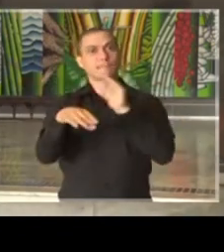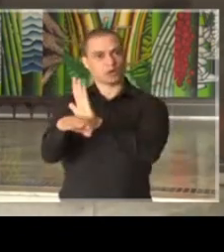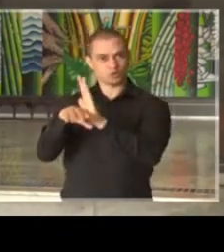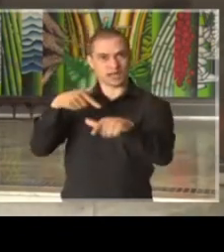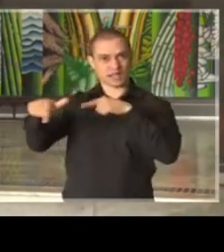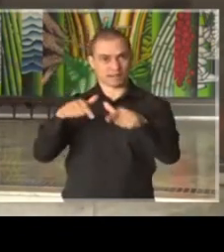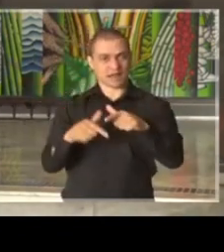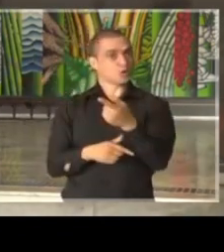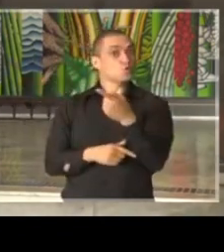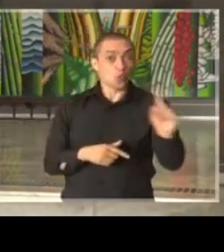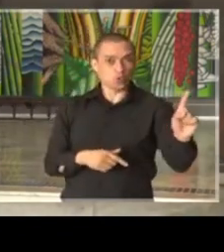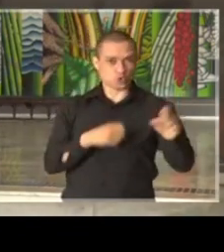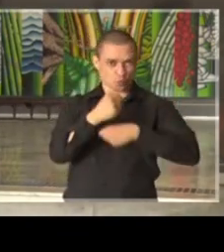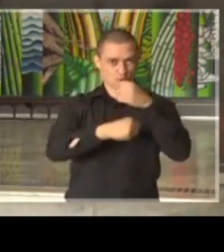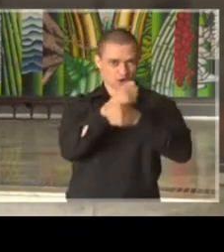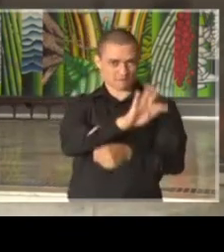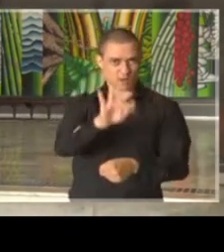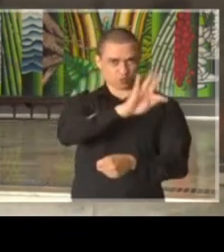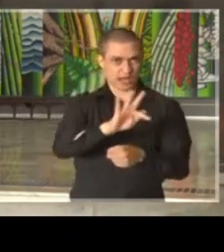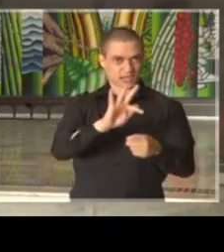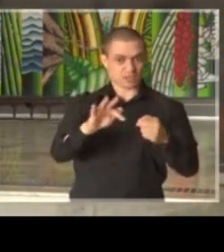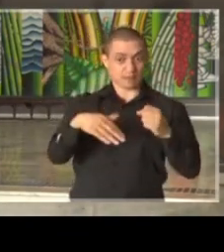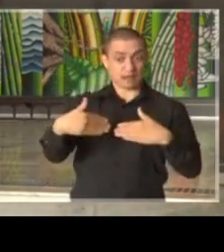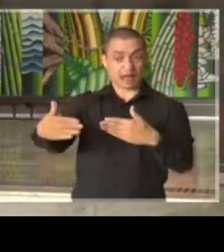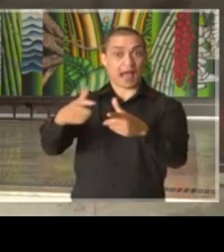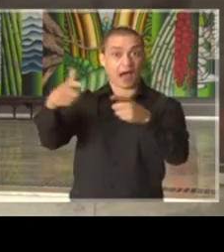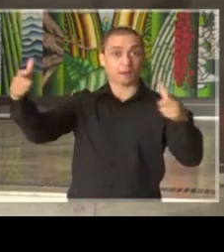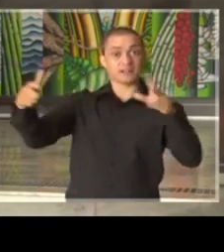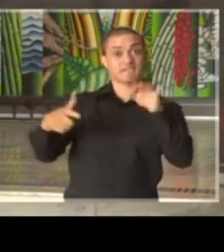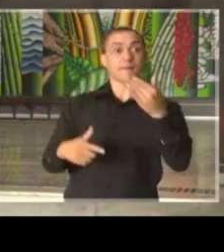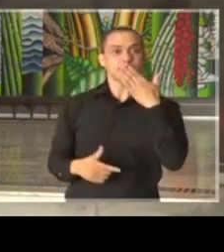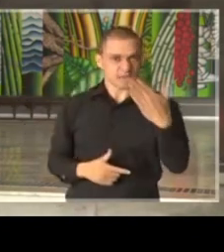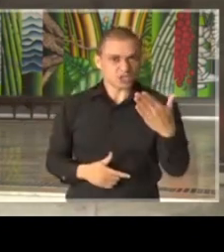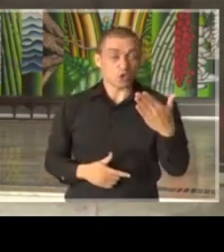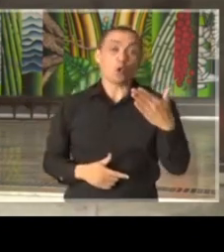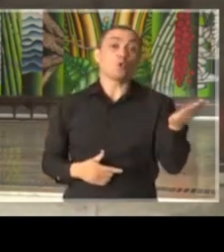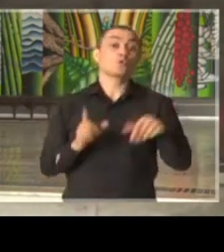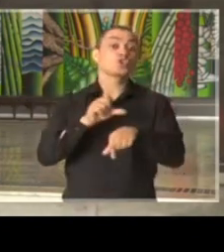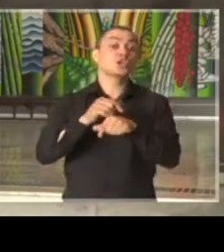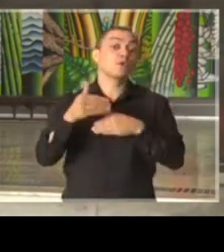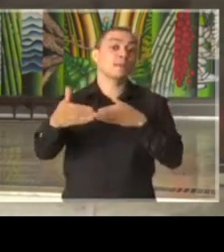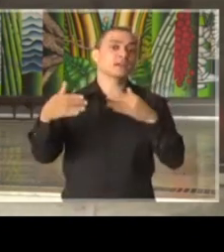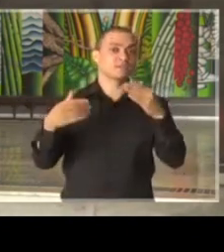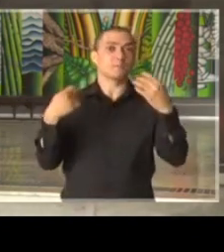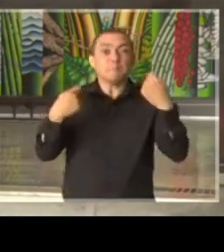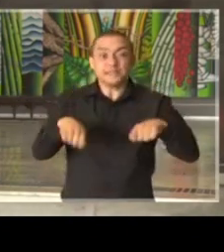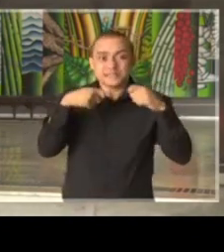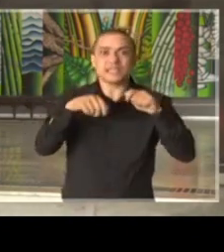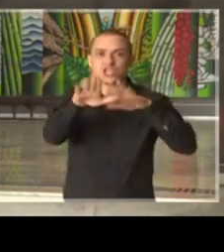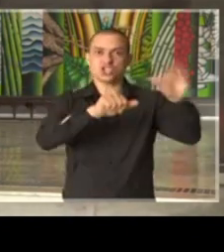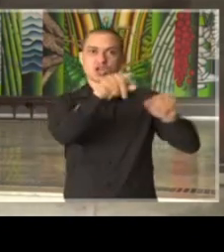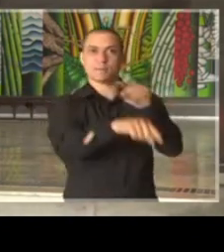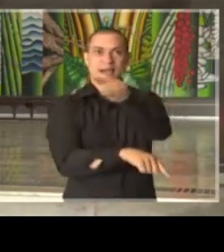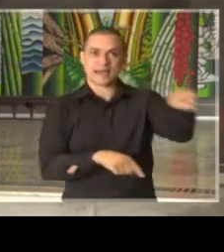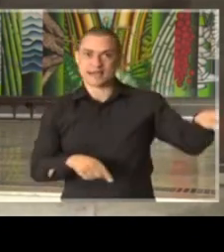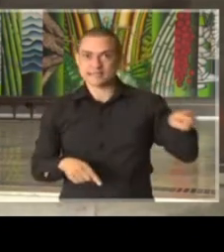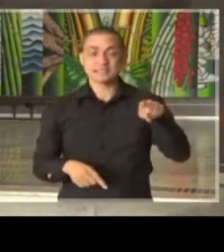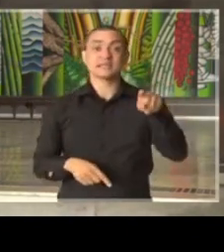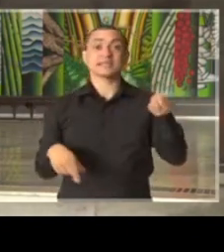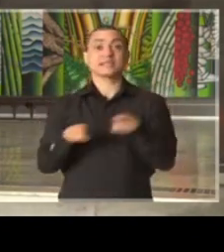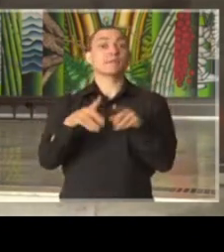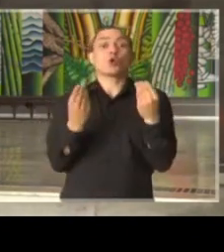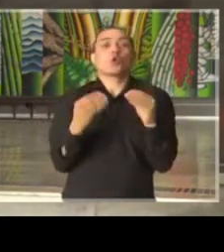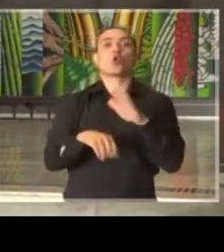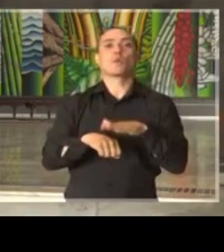dos serviços de saúde, que vai aumentar nas próximas semanas. Qual momento vocês acreditam ser necessário aplicar essa medida e como